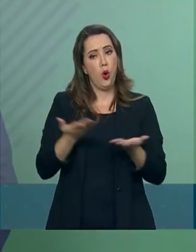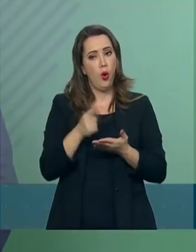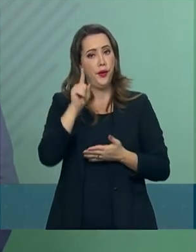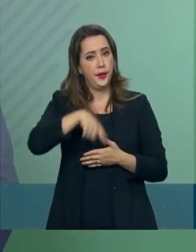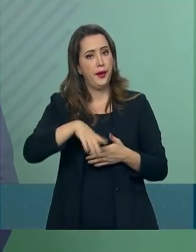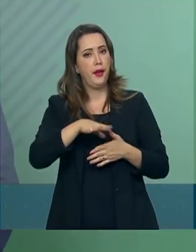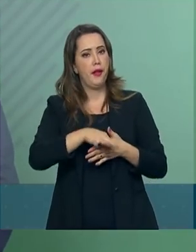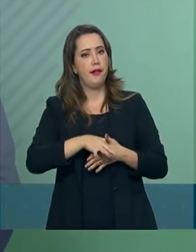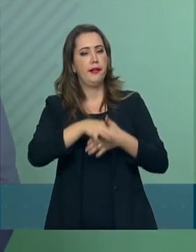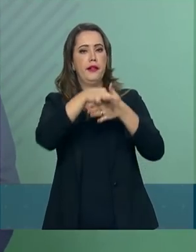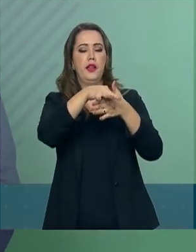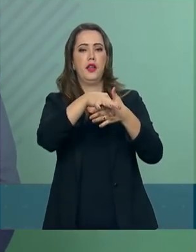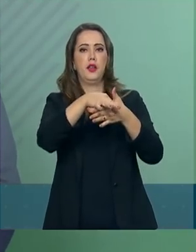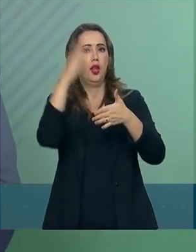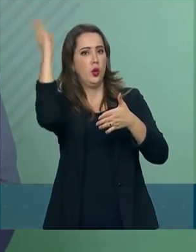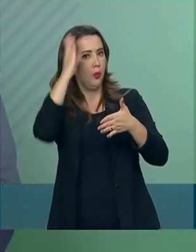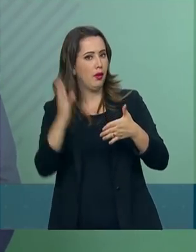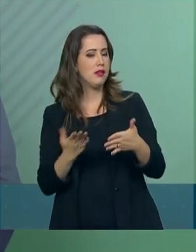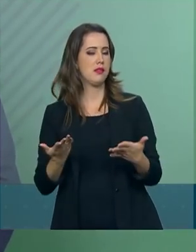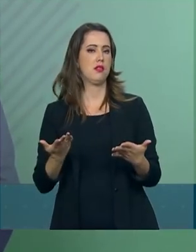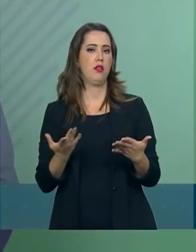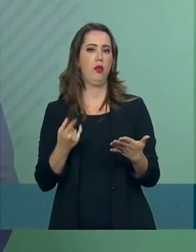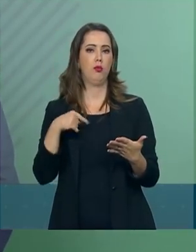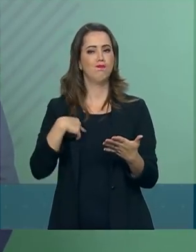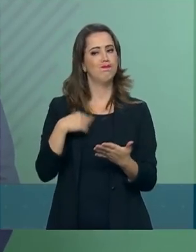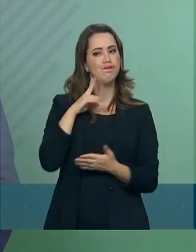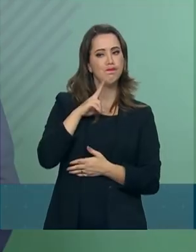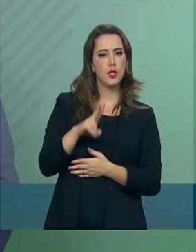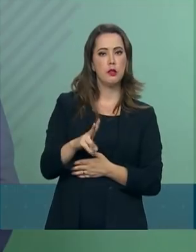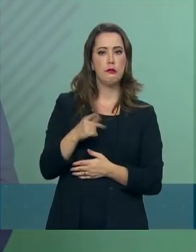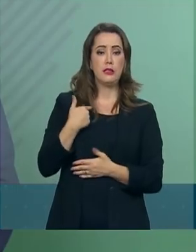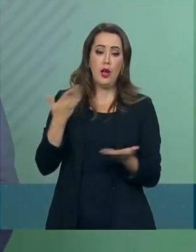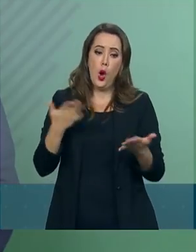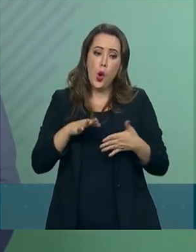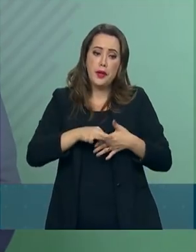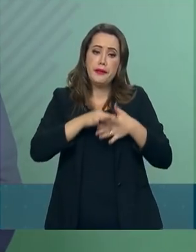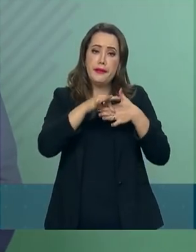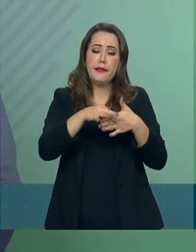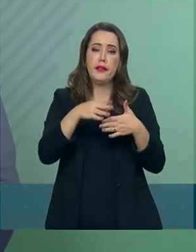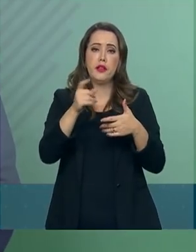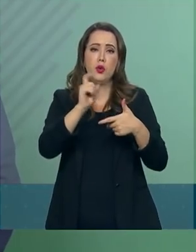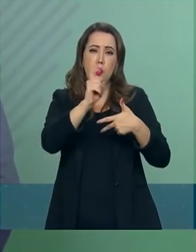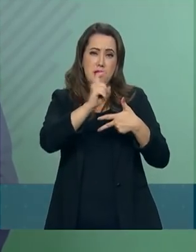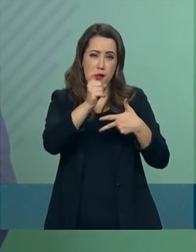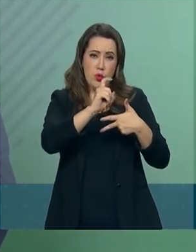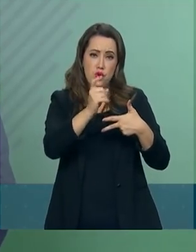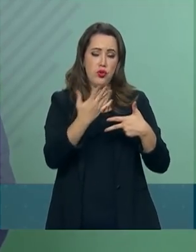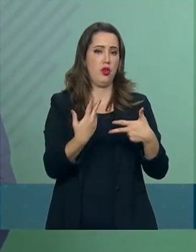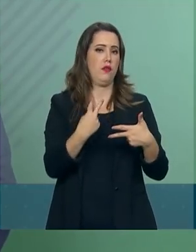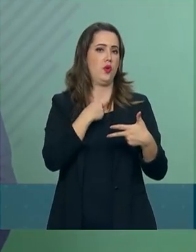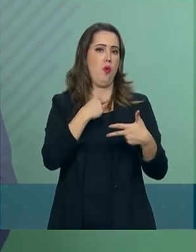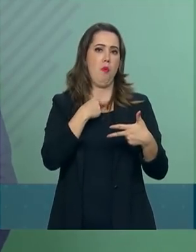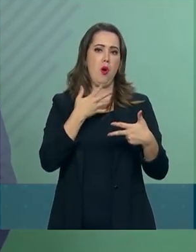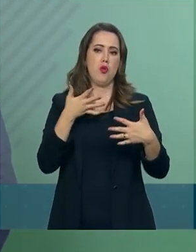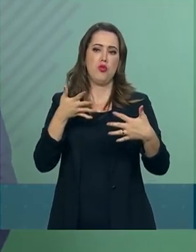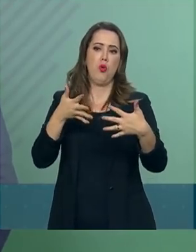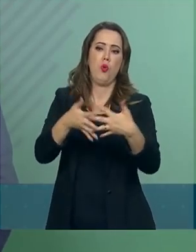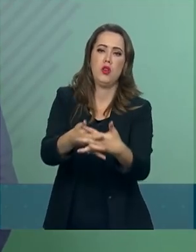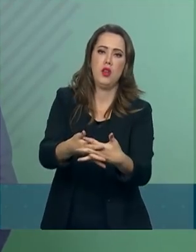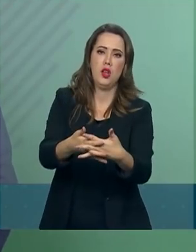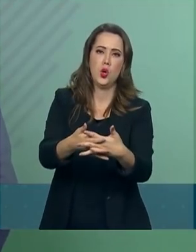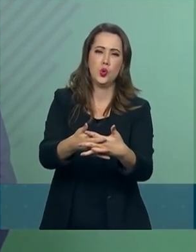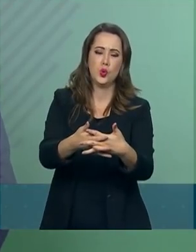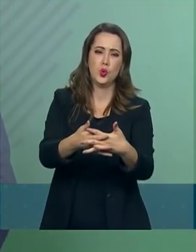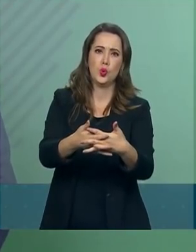Executivo, ele entende que a sua posição de chefe do Poder Executivo não pode ser mesclada com